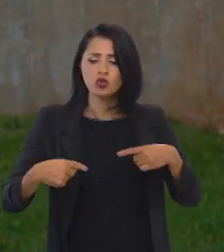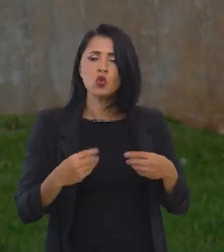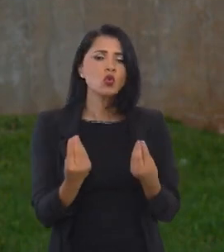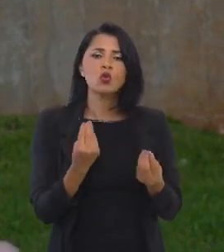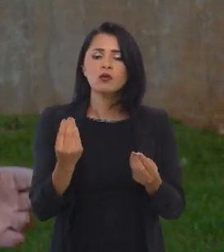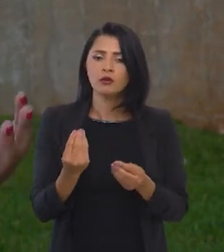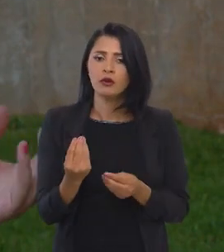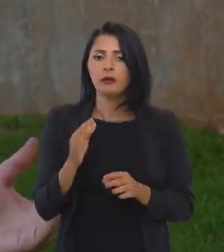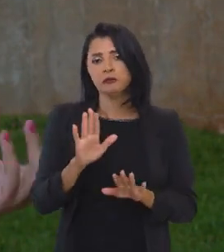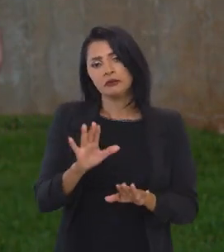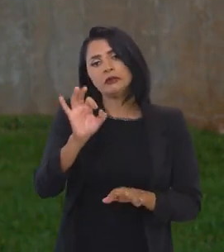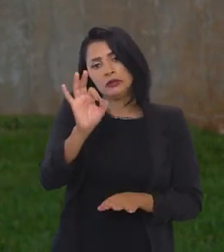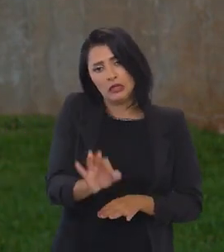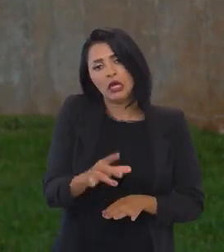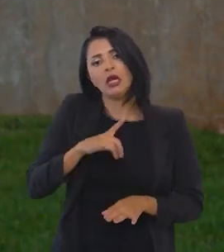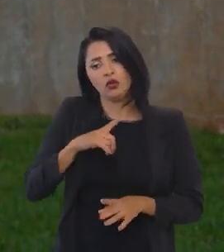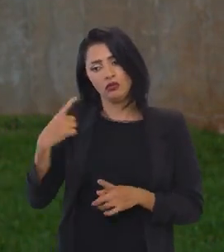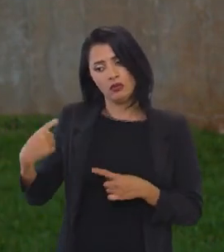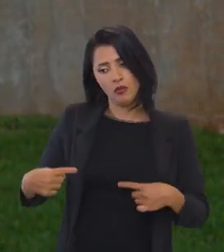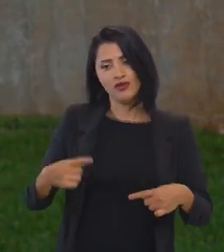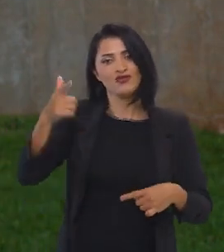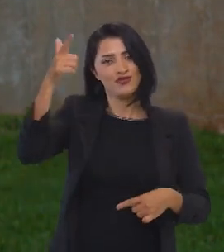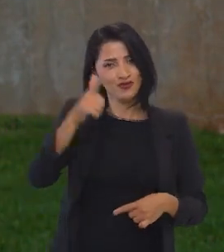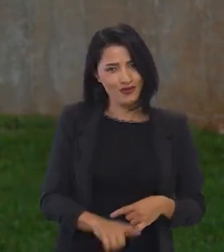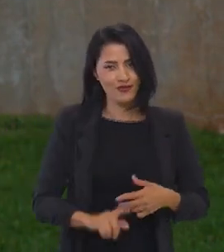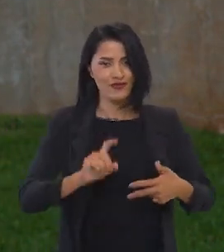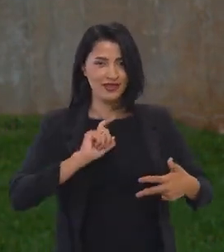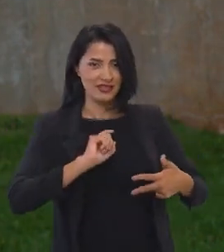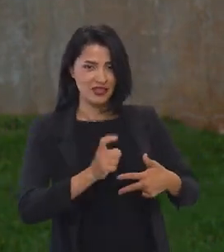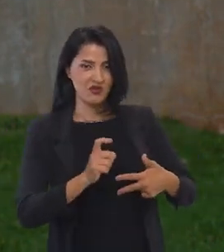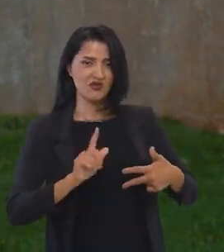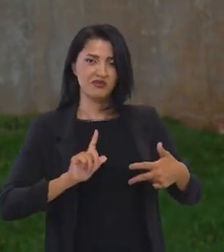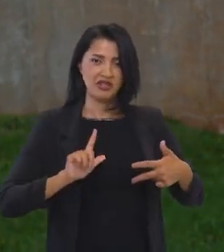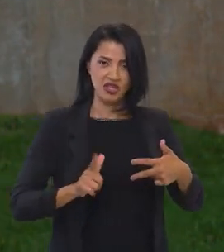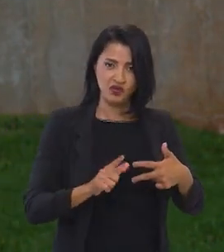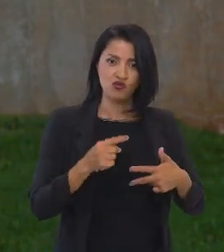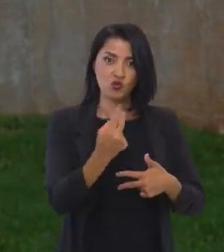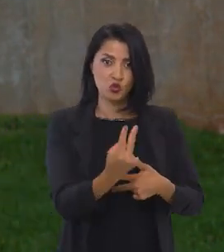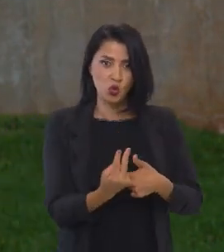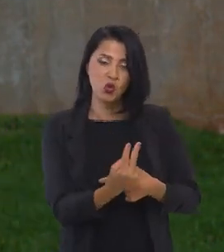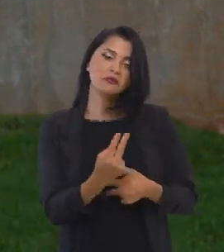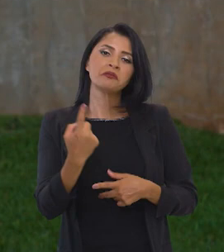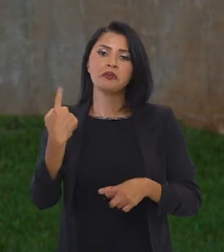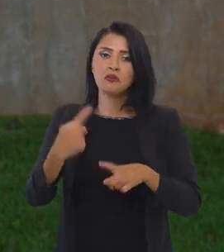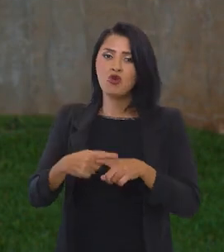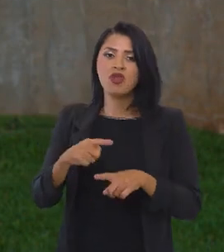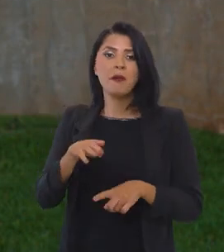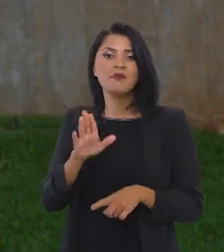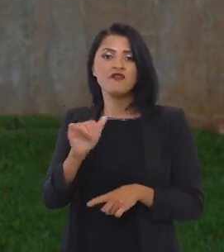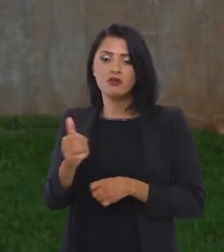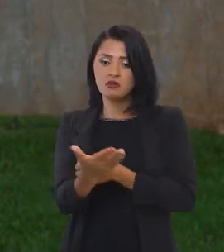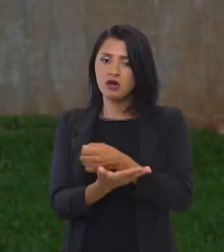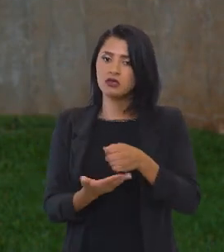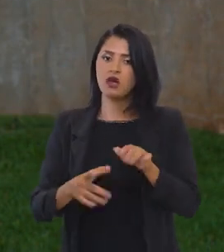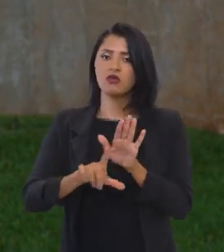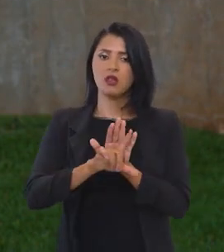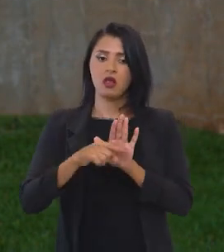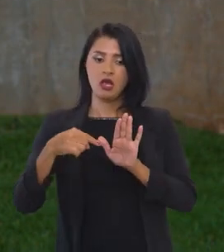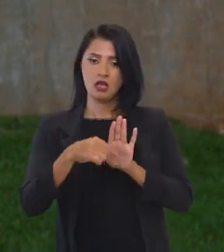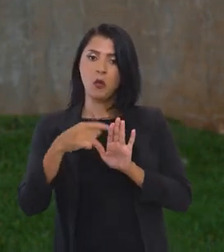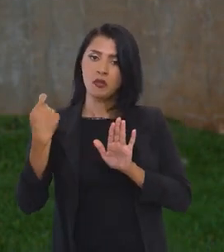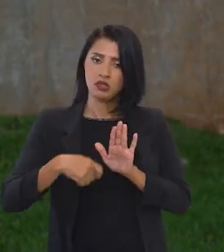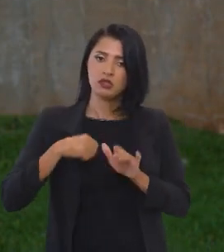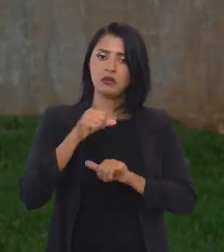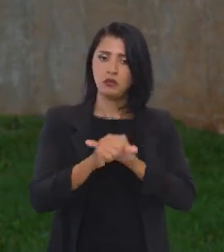essas políticas? Obviamente, num debate, de novo, repito, entre o Executivo e o Legislativo, porque são benefícios fundados na lei.